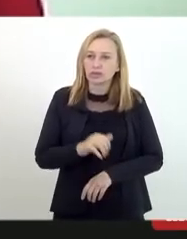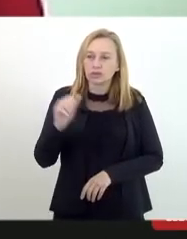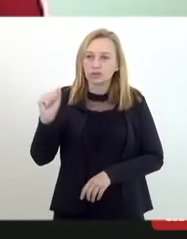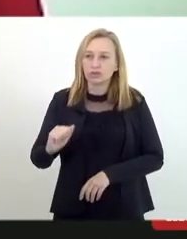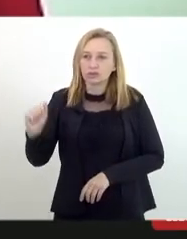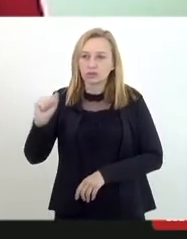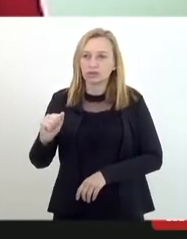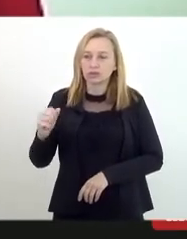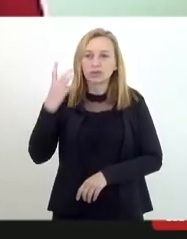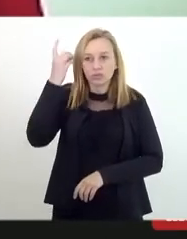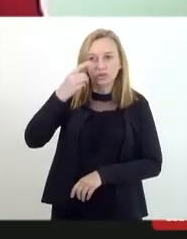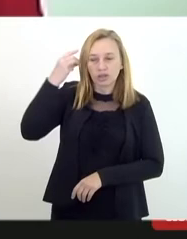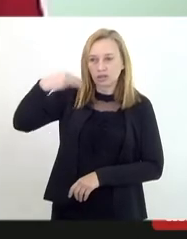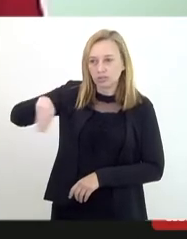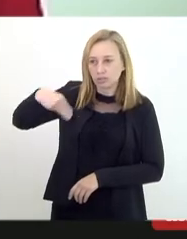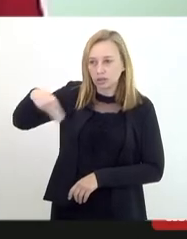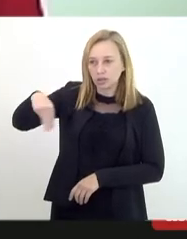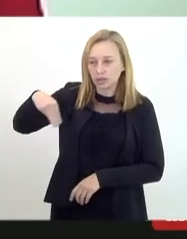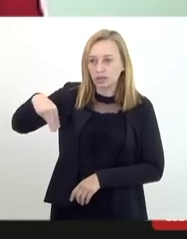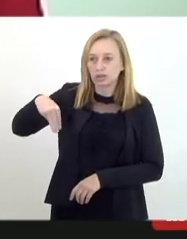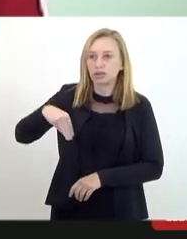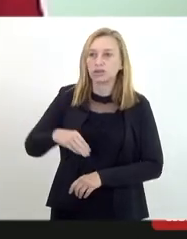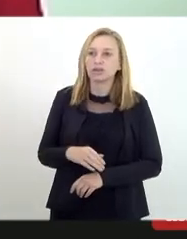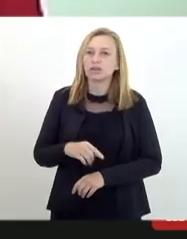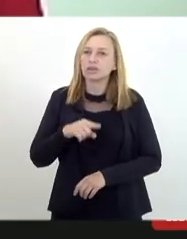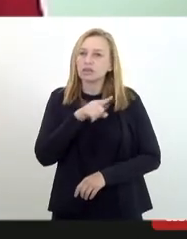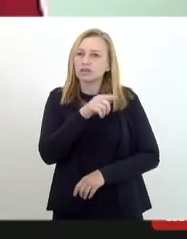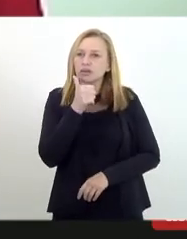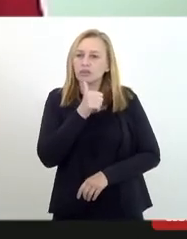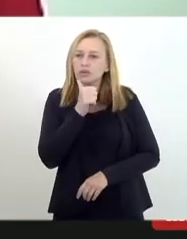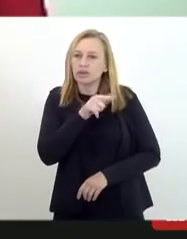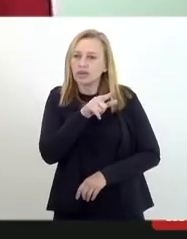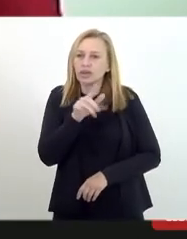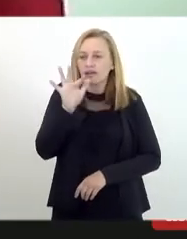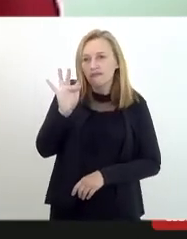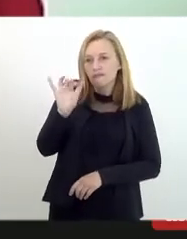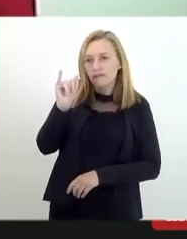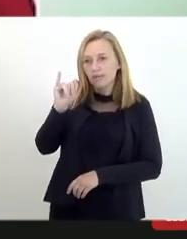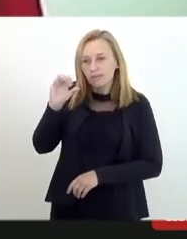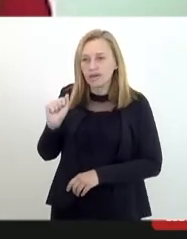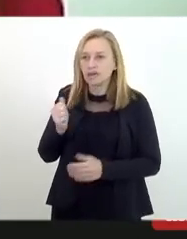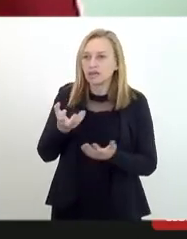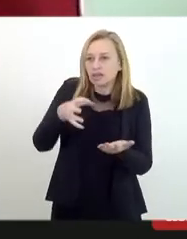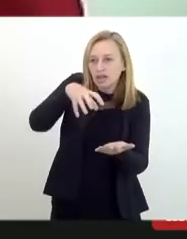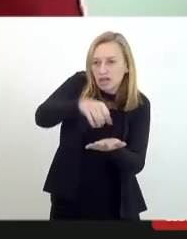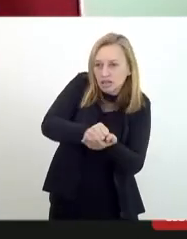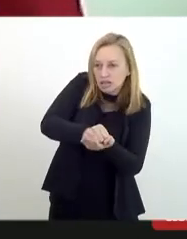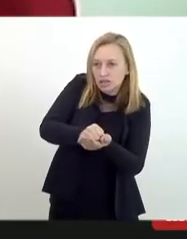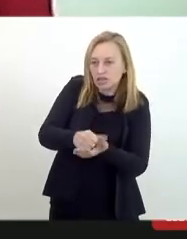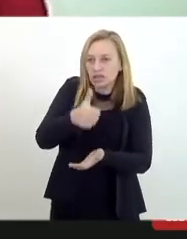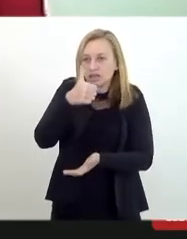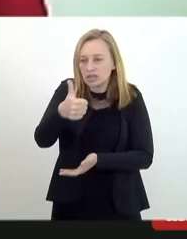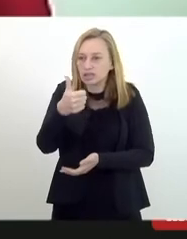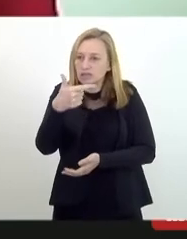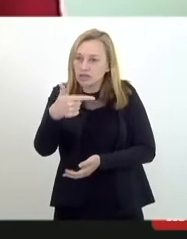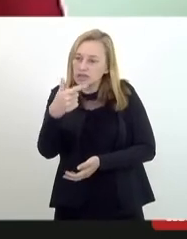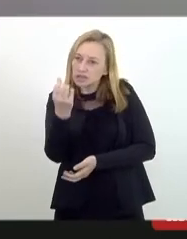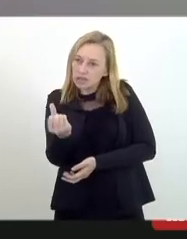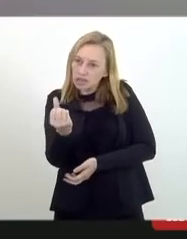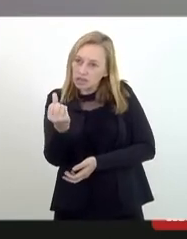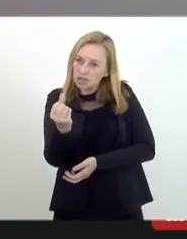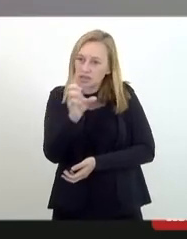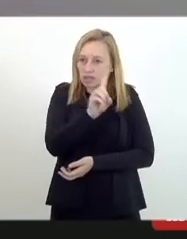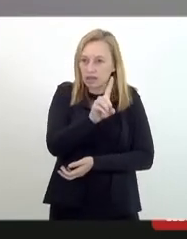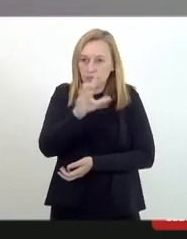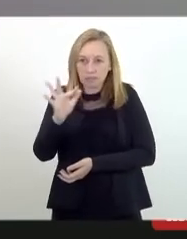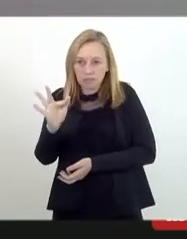Mink dizendo que essa senhora, Fabiana, tentou fazer um registro na 126DP e